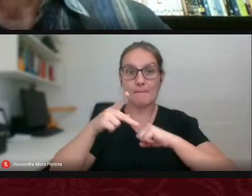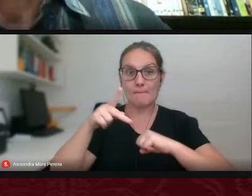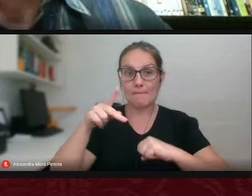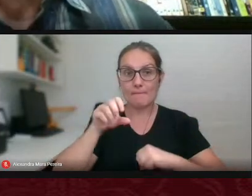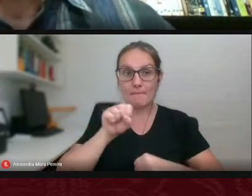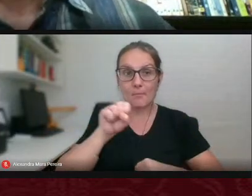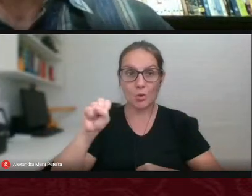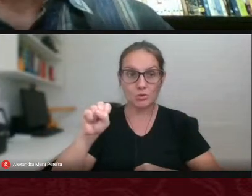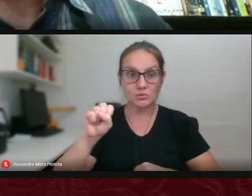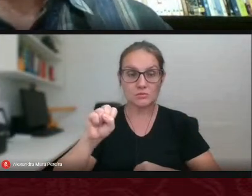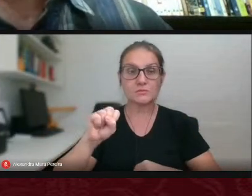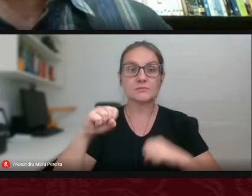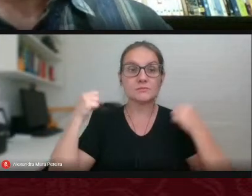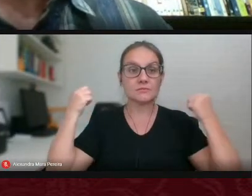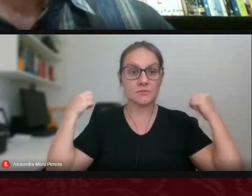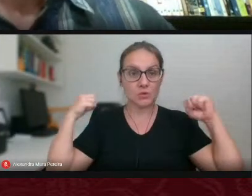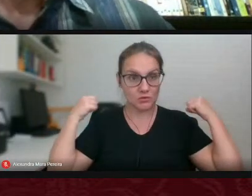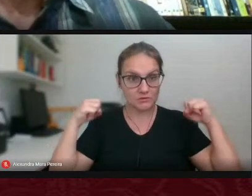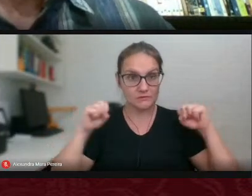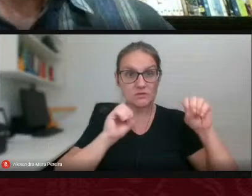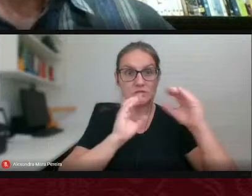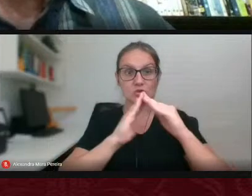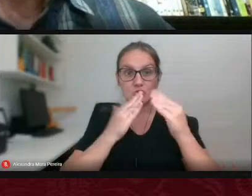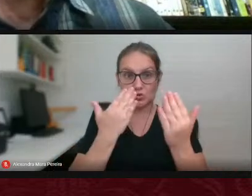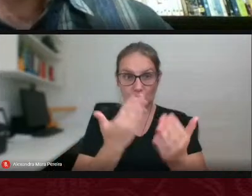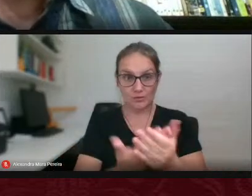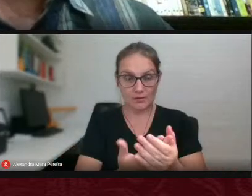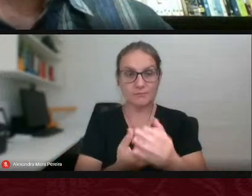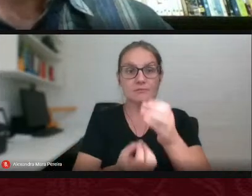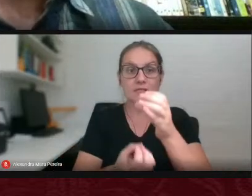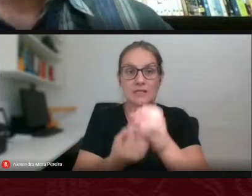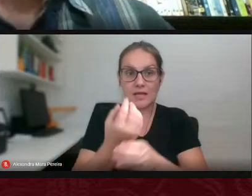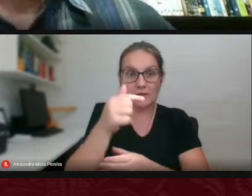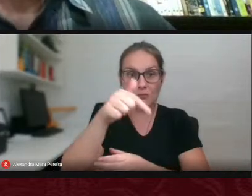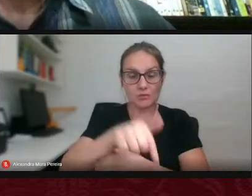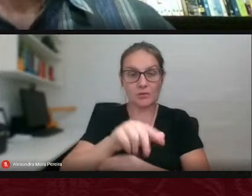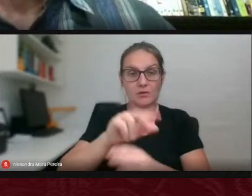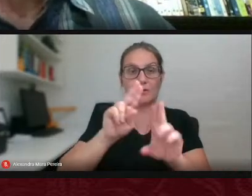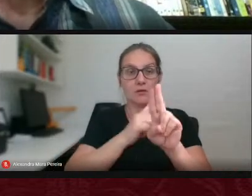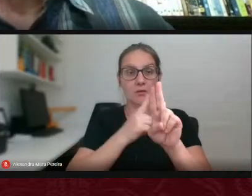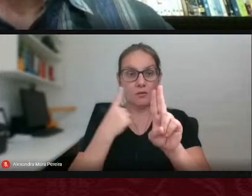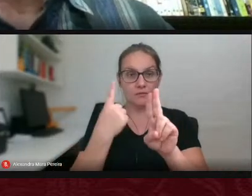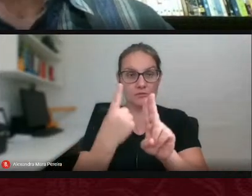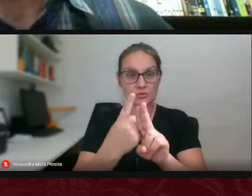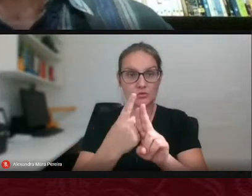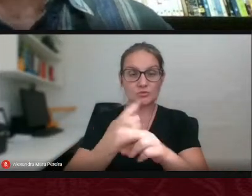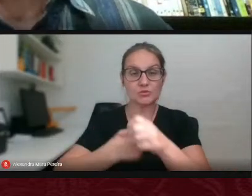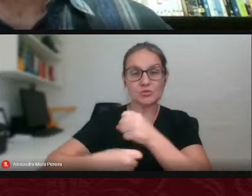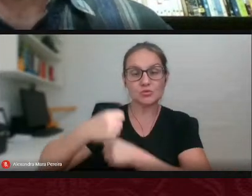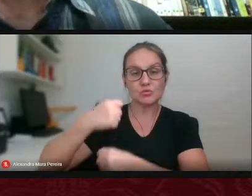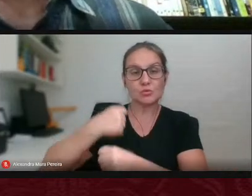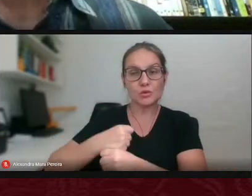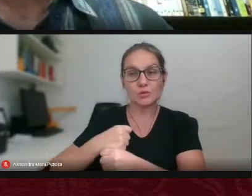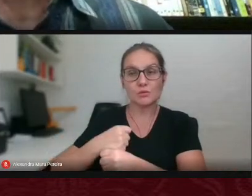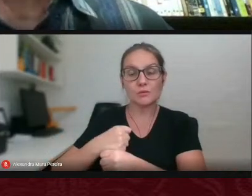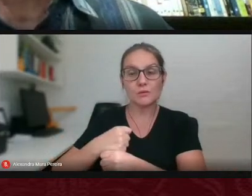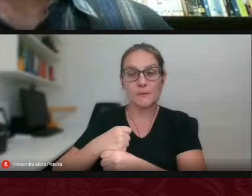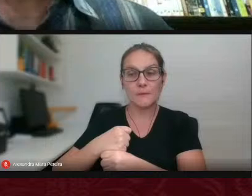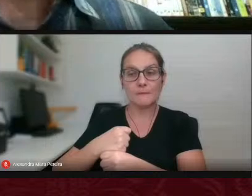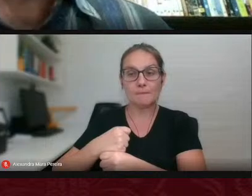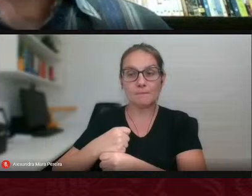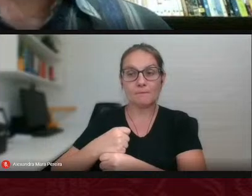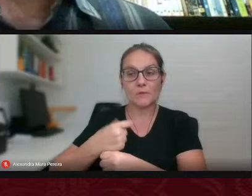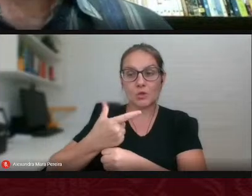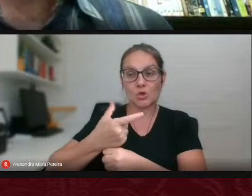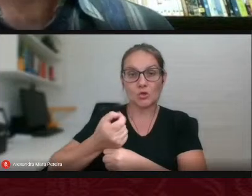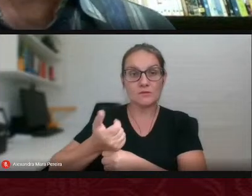que foi implantado na UFGD, né? No ano, mais especificamente no ano de